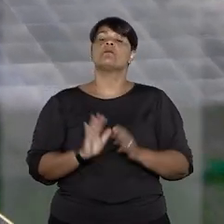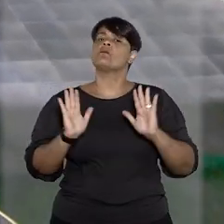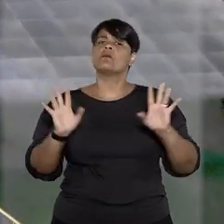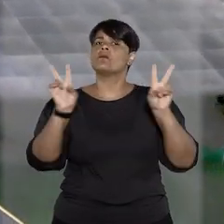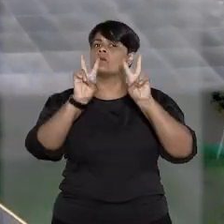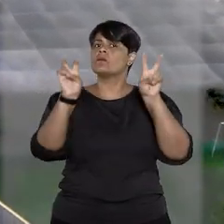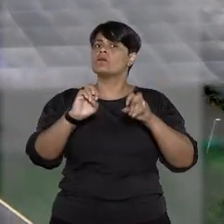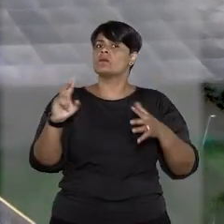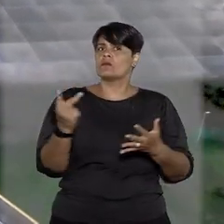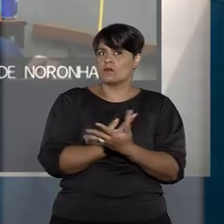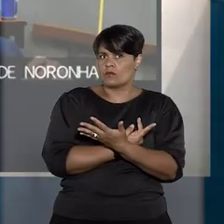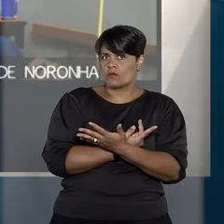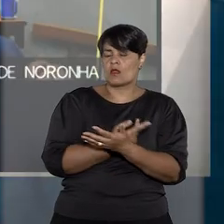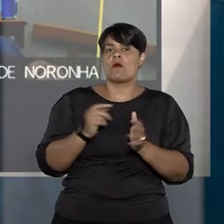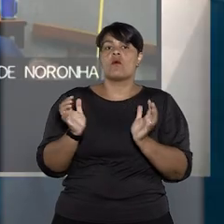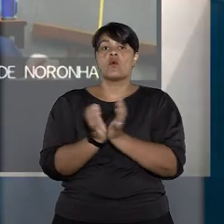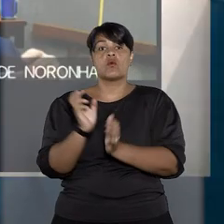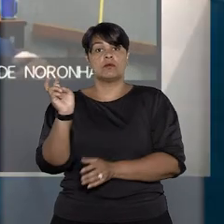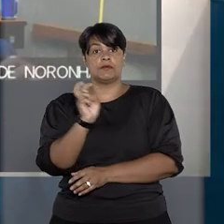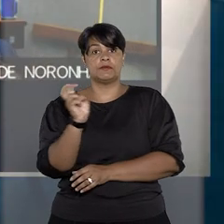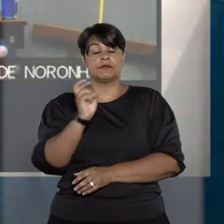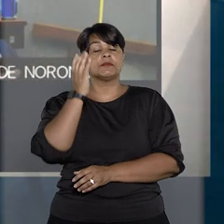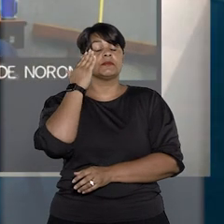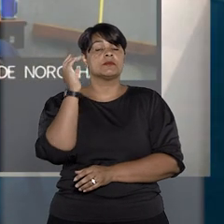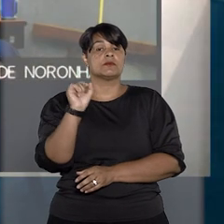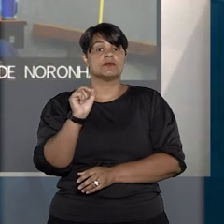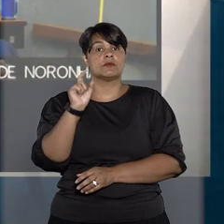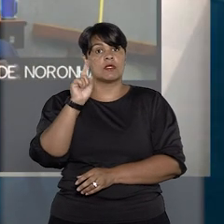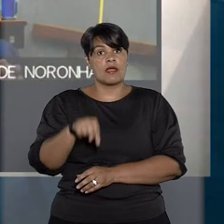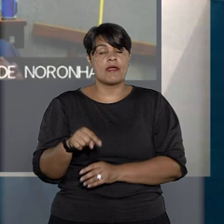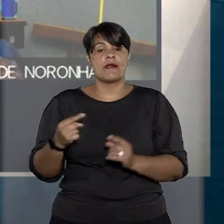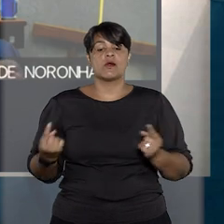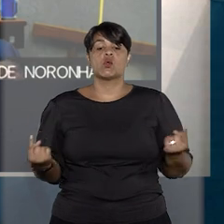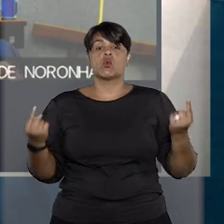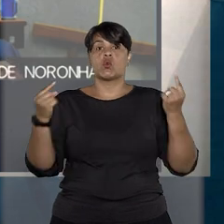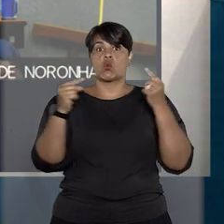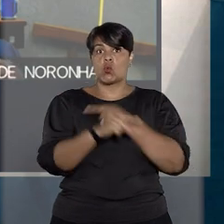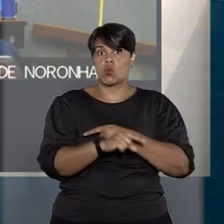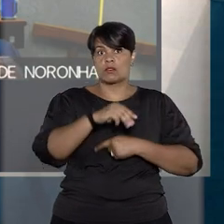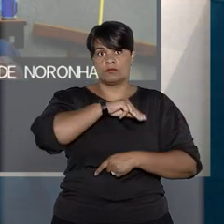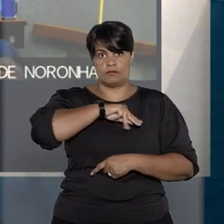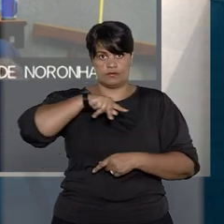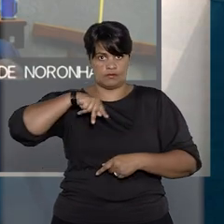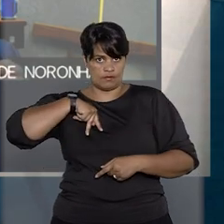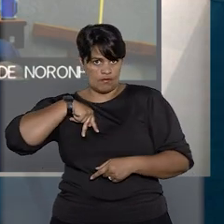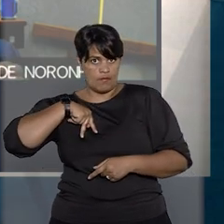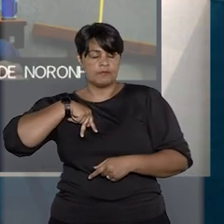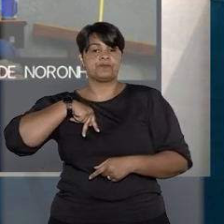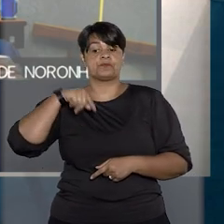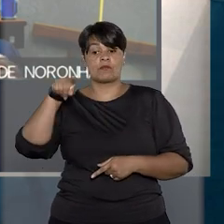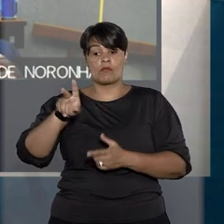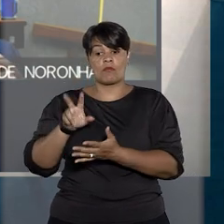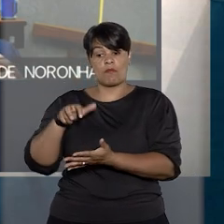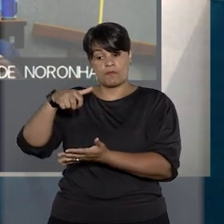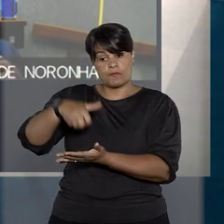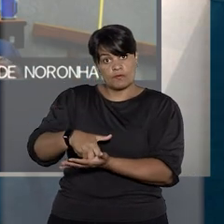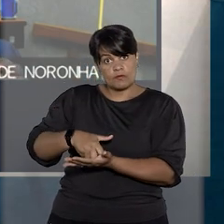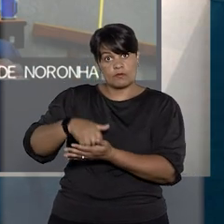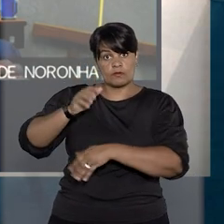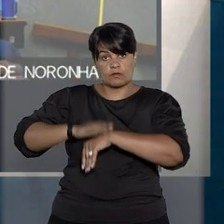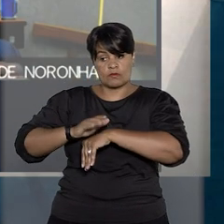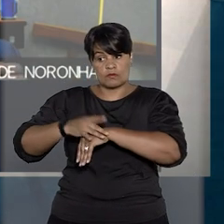julgado pelo STJ, a quinta turma entendeu que para se contrapor à posição do Ministério Público, a sentença